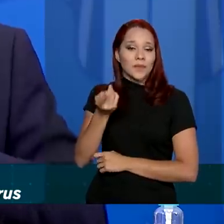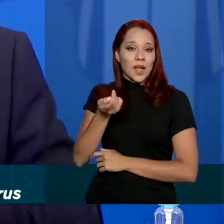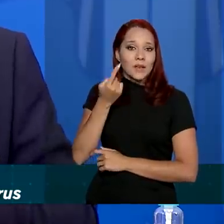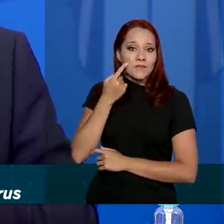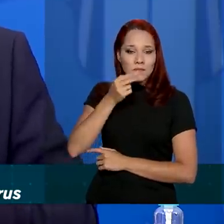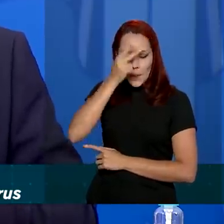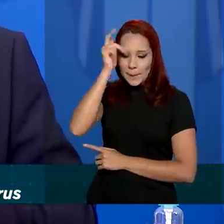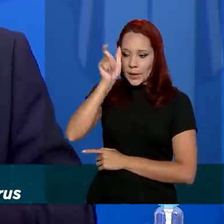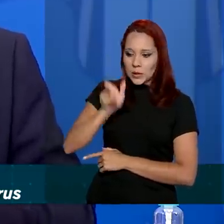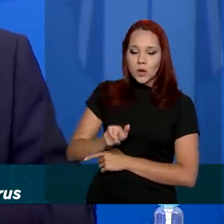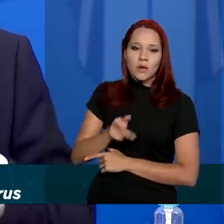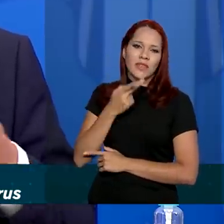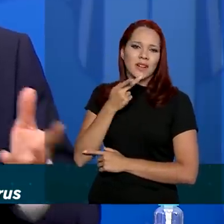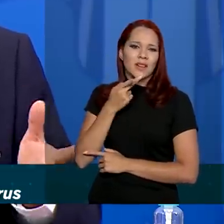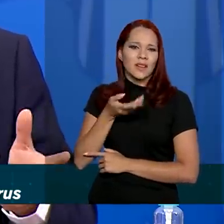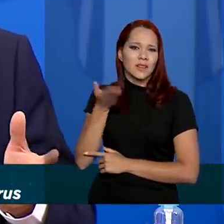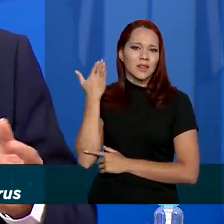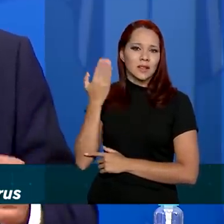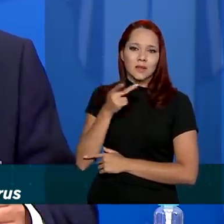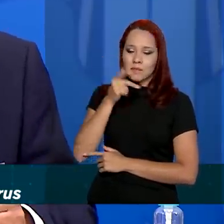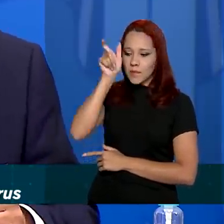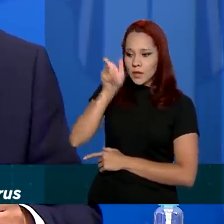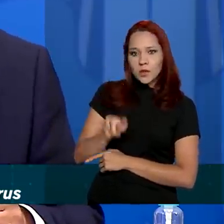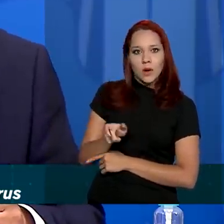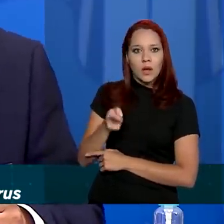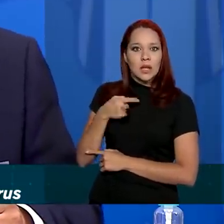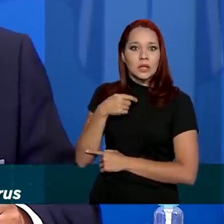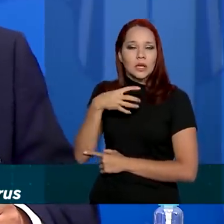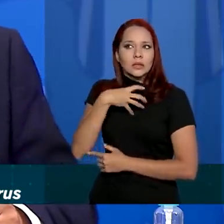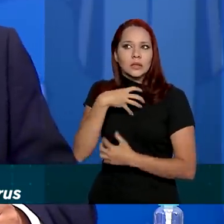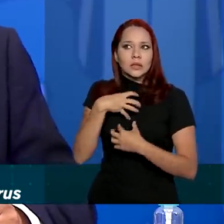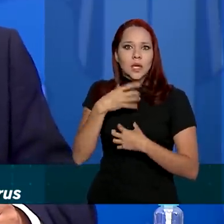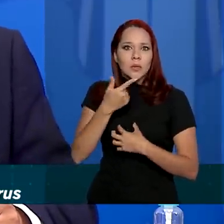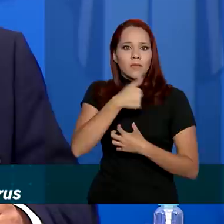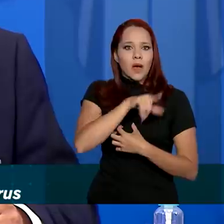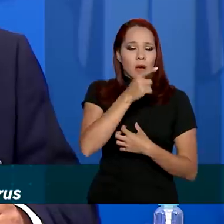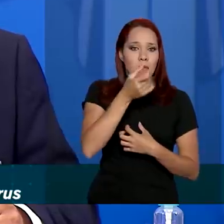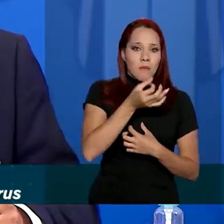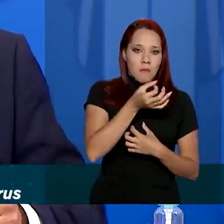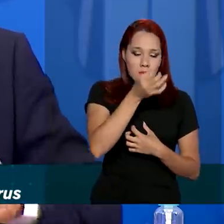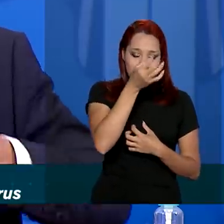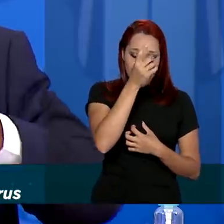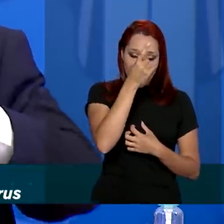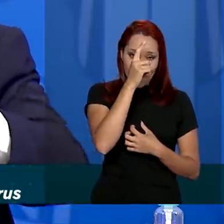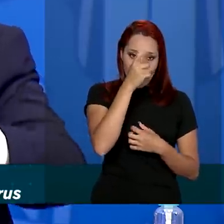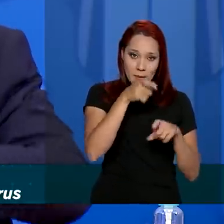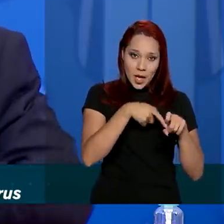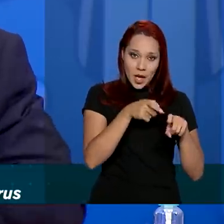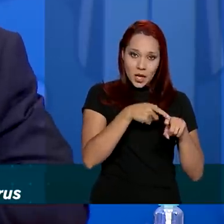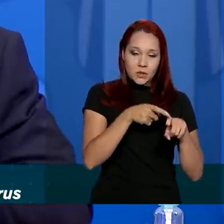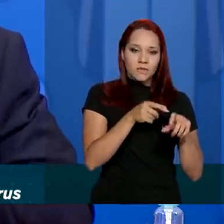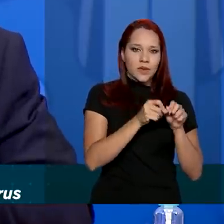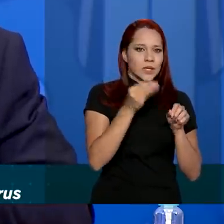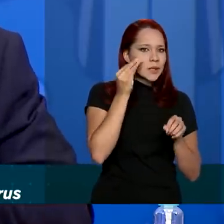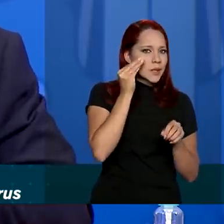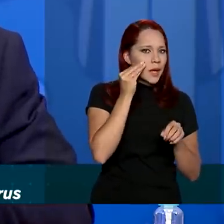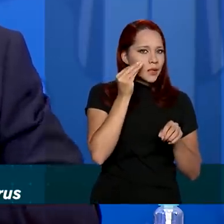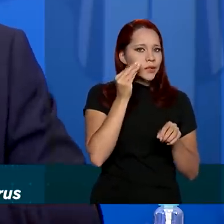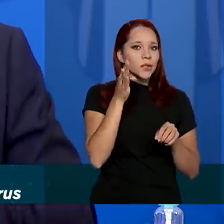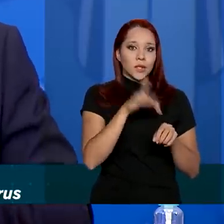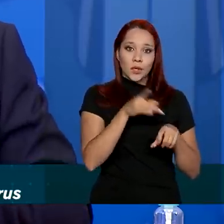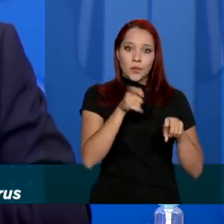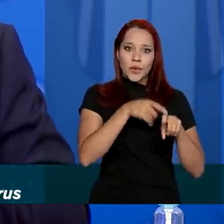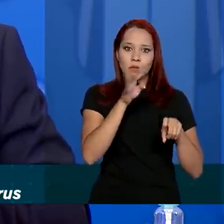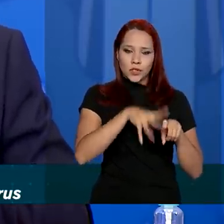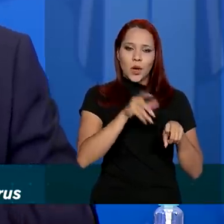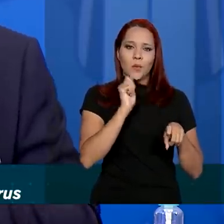se sentir, ter algum sintoma, ir no médico, ir na unidade básica de saúde, fazer o teste e o médico já poder receitar